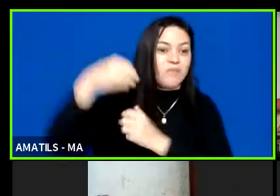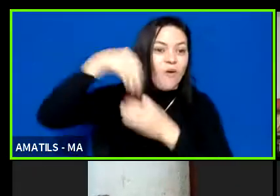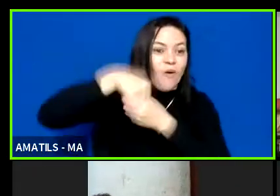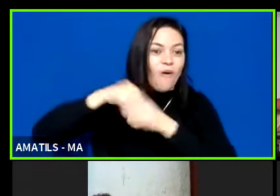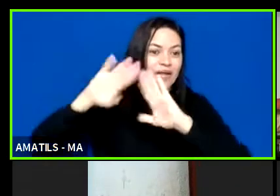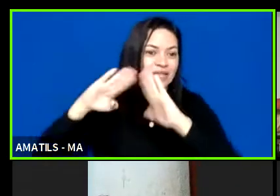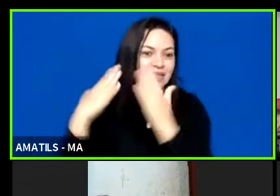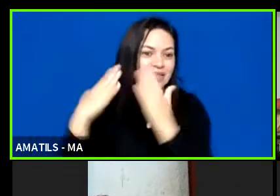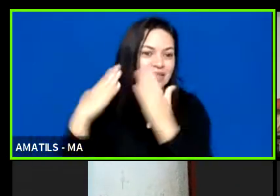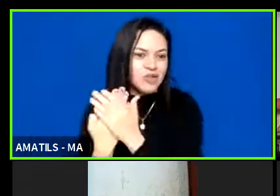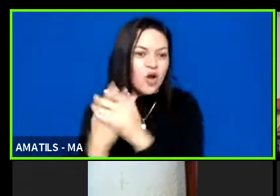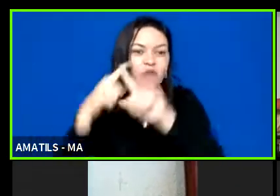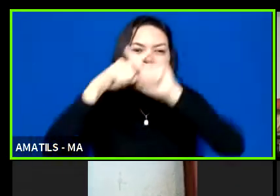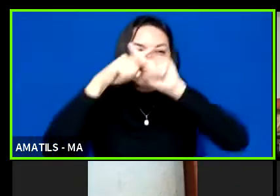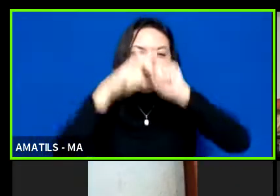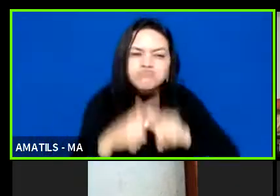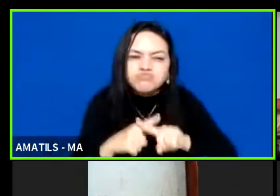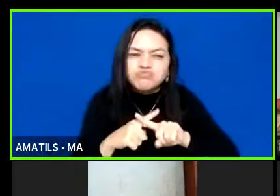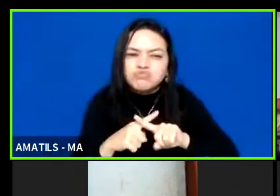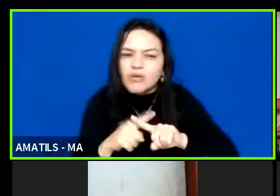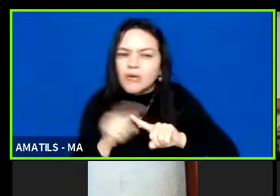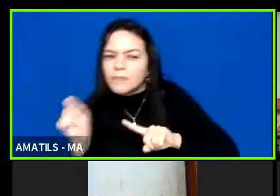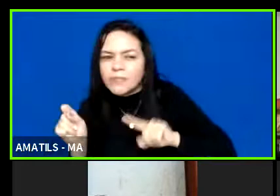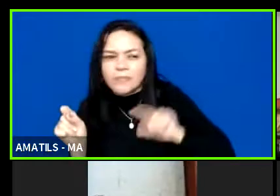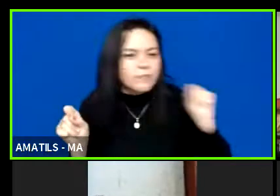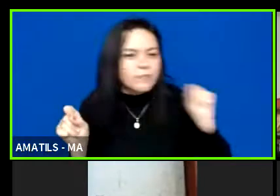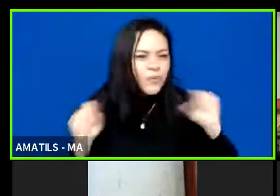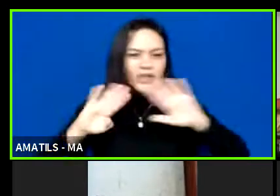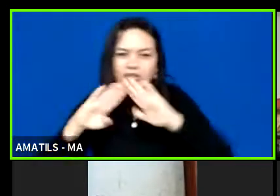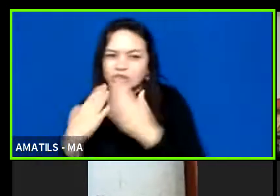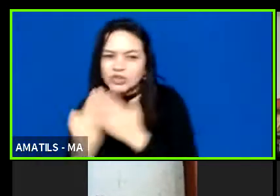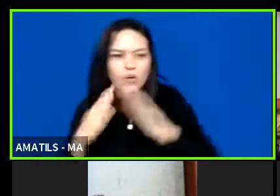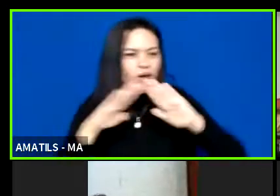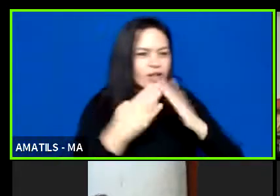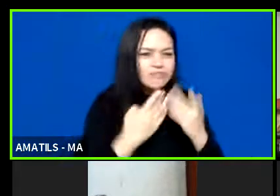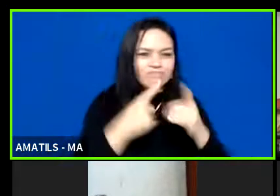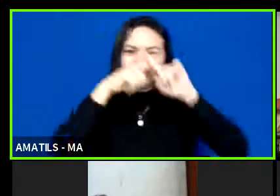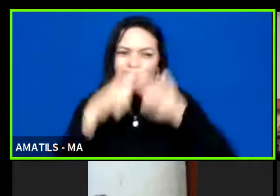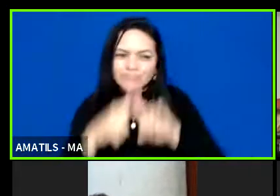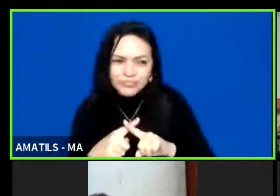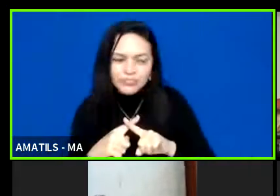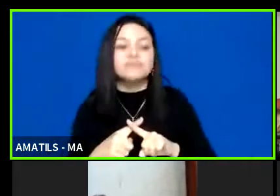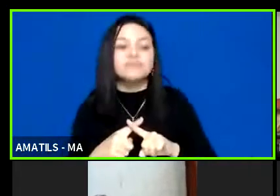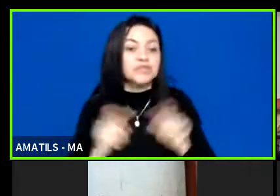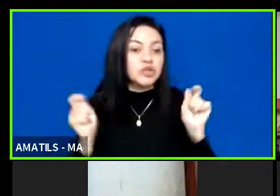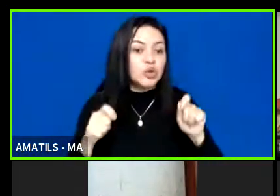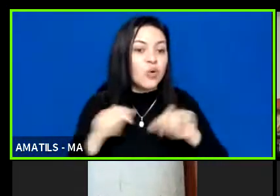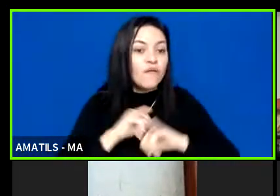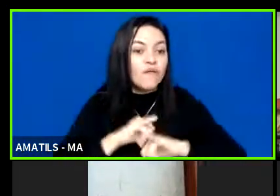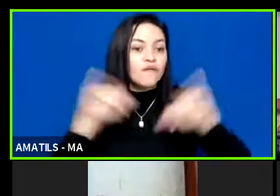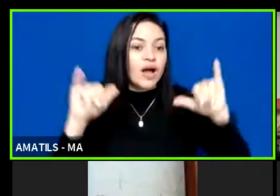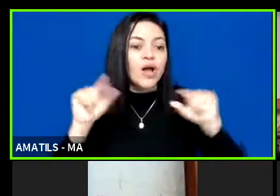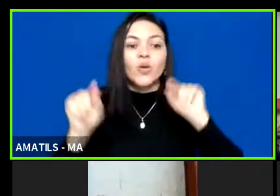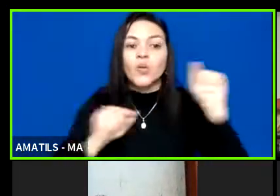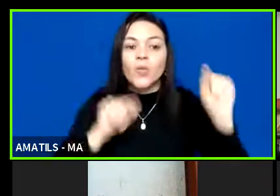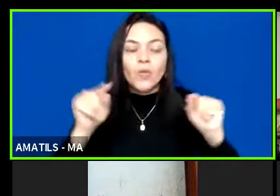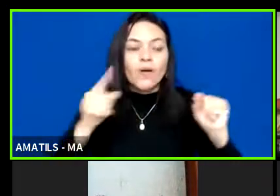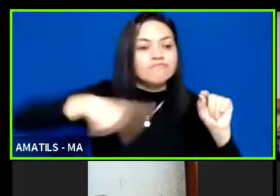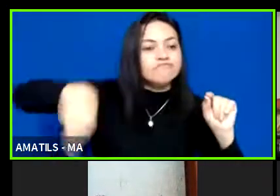Isso porque se mensura o resultado. Então, dito isso, vale a manifestação esportiva